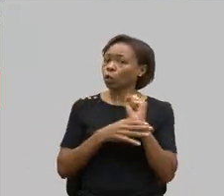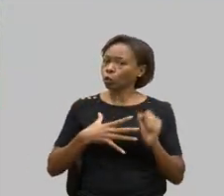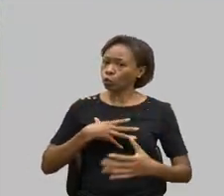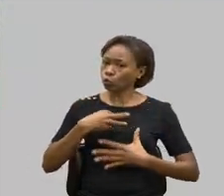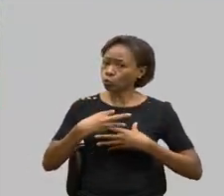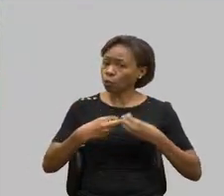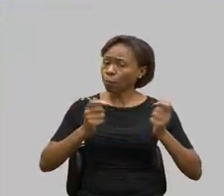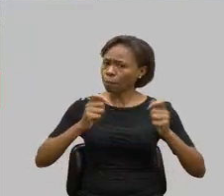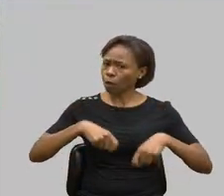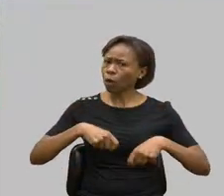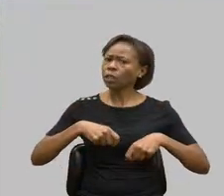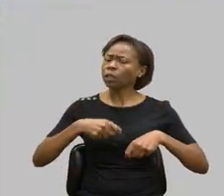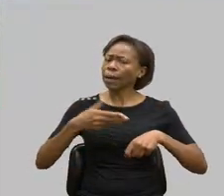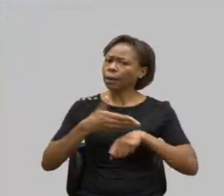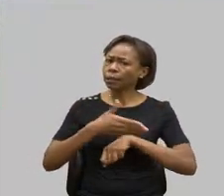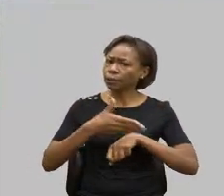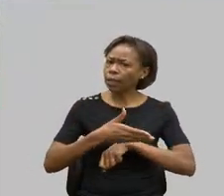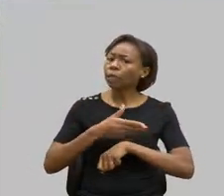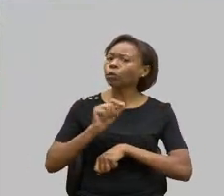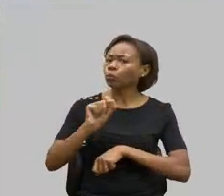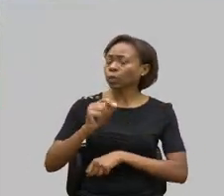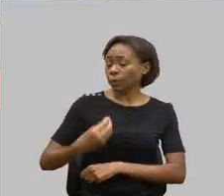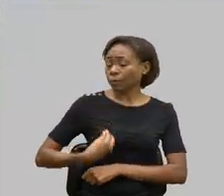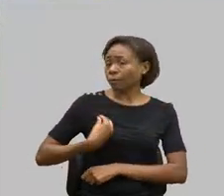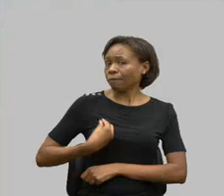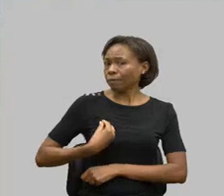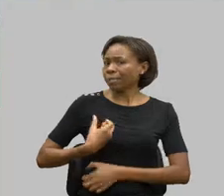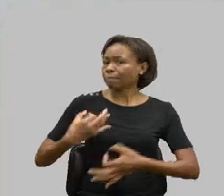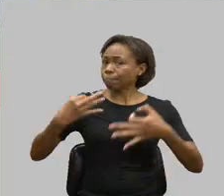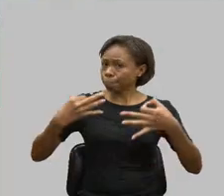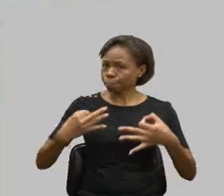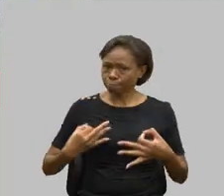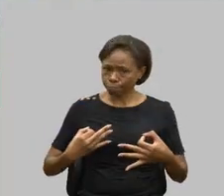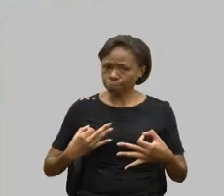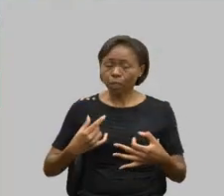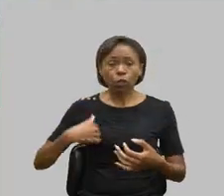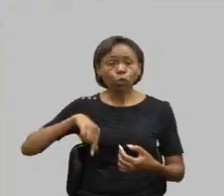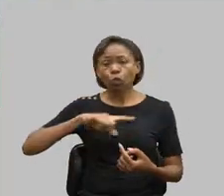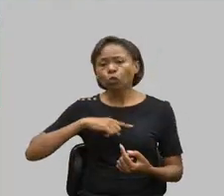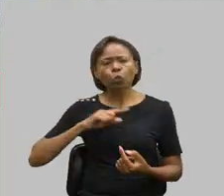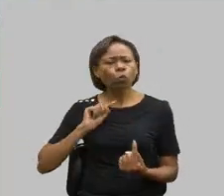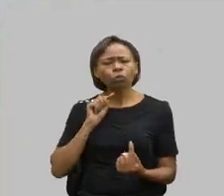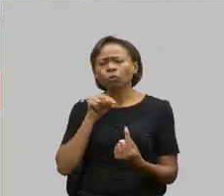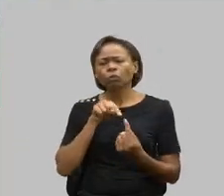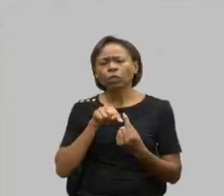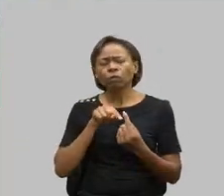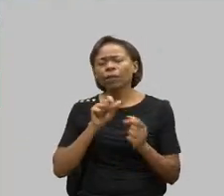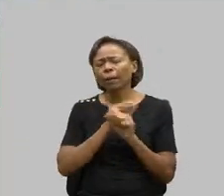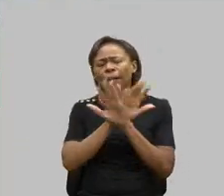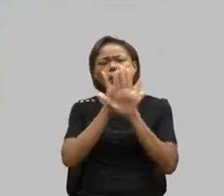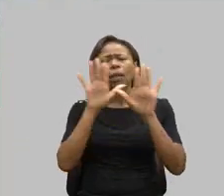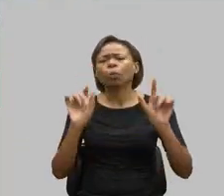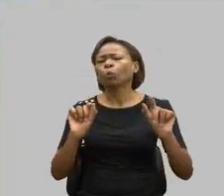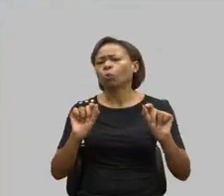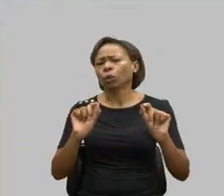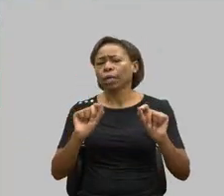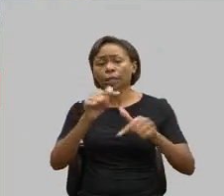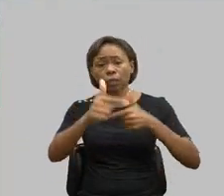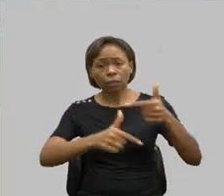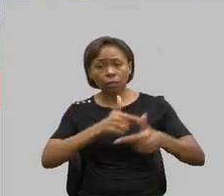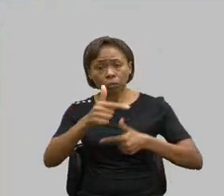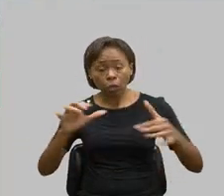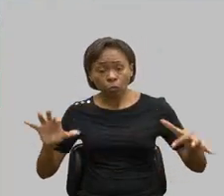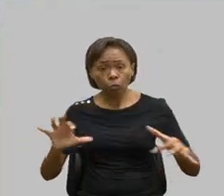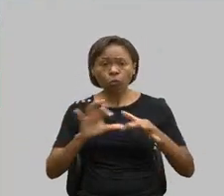a uma vida digna e plena. Nosso objetivo aqui é, trabalhar juntos para